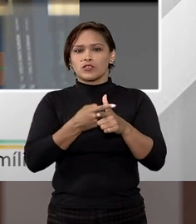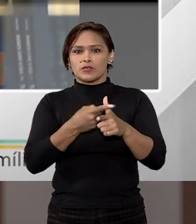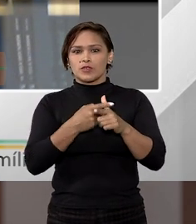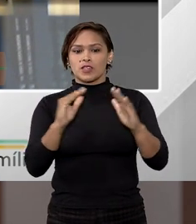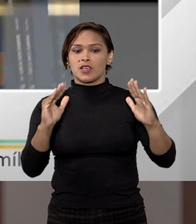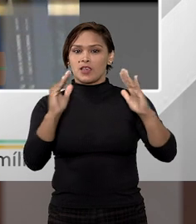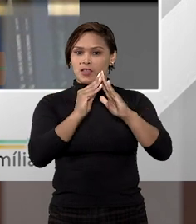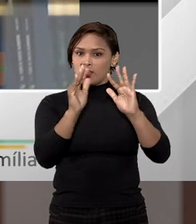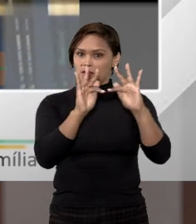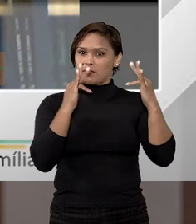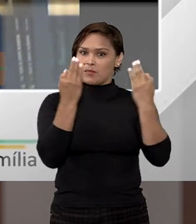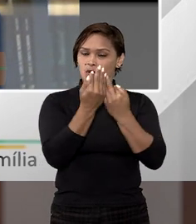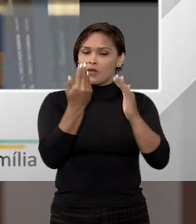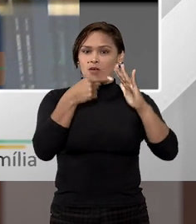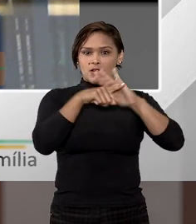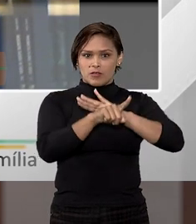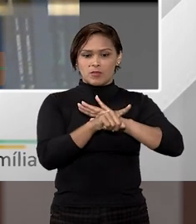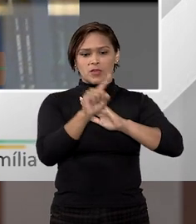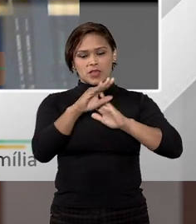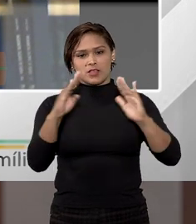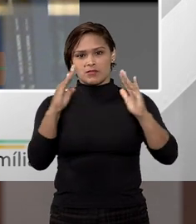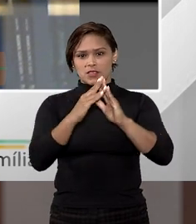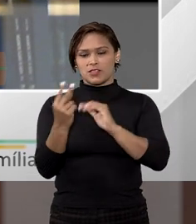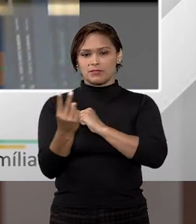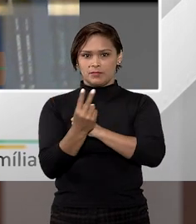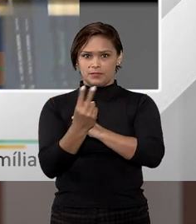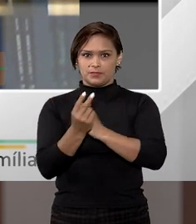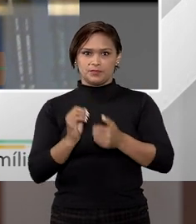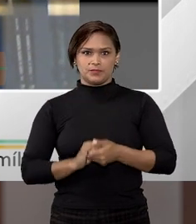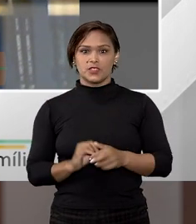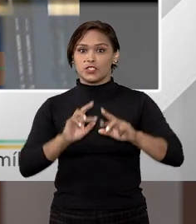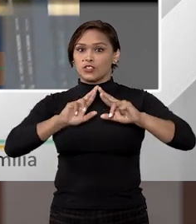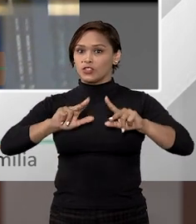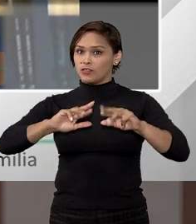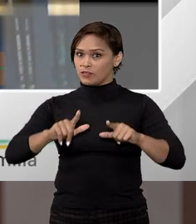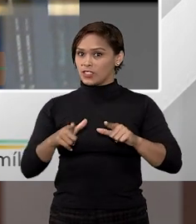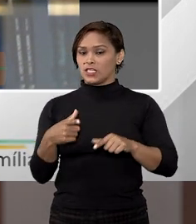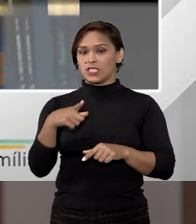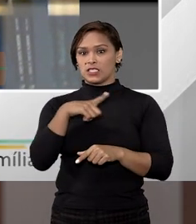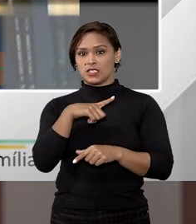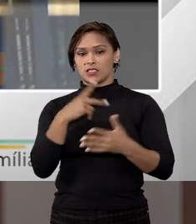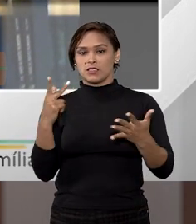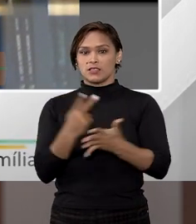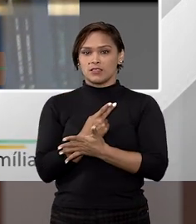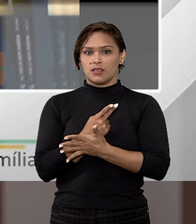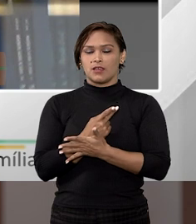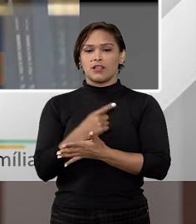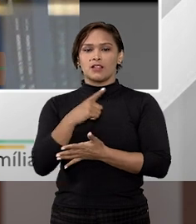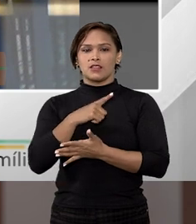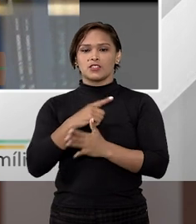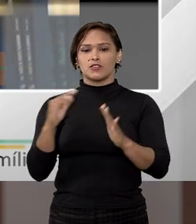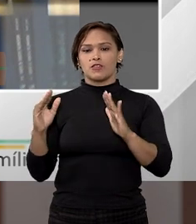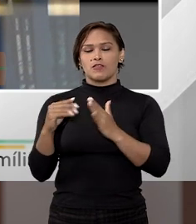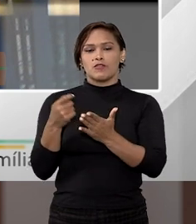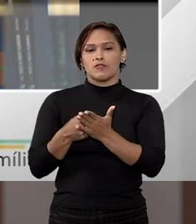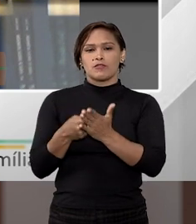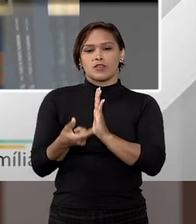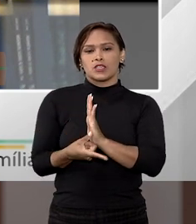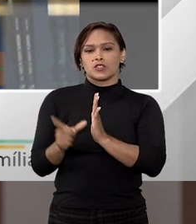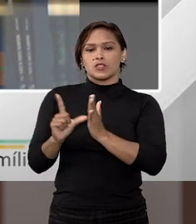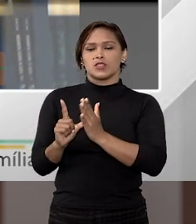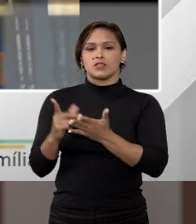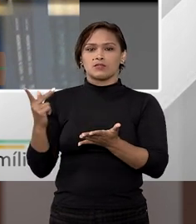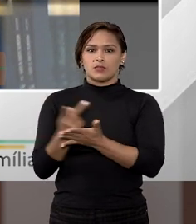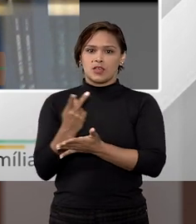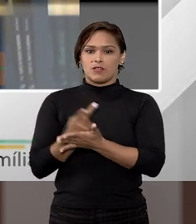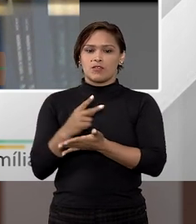e ela reside naquele imóvel, esse imóvel vai ser protegido. Diferentemente seria se ela tivesse feito isso para